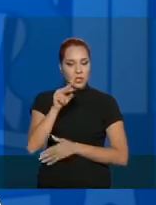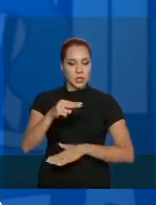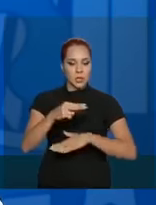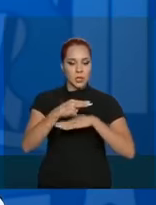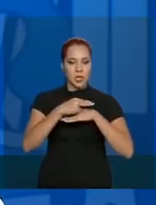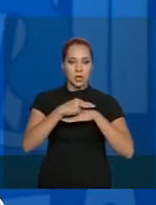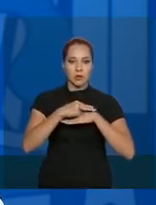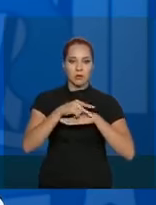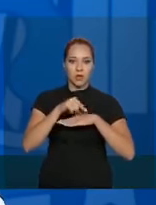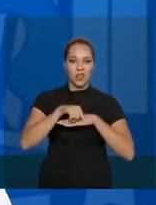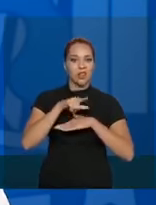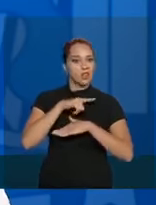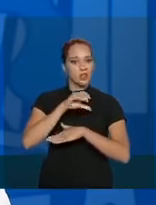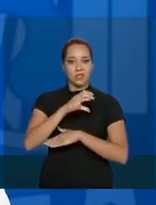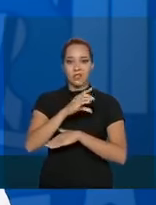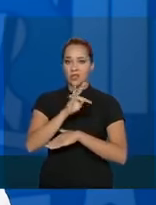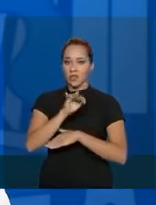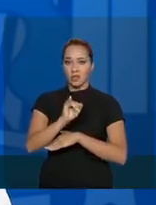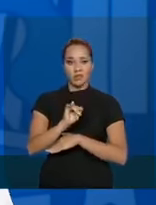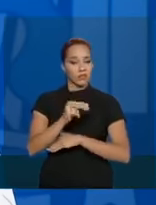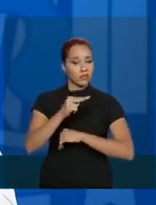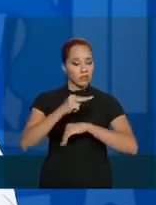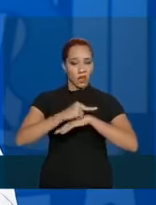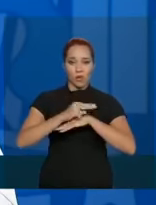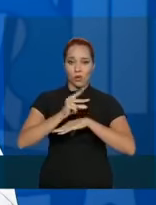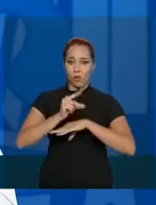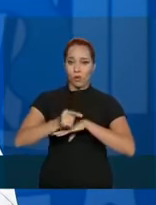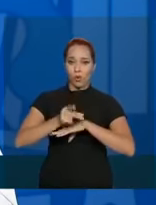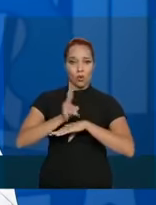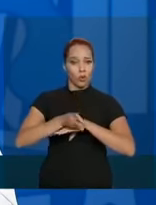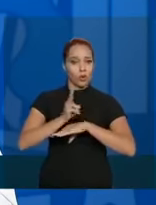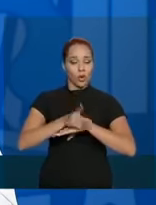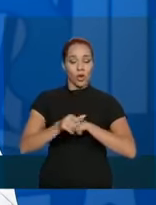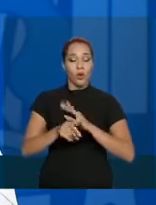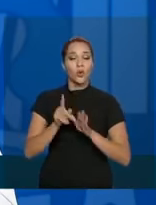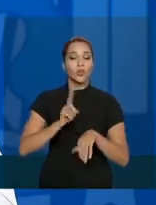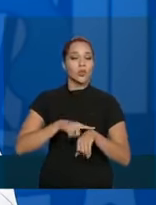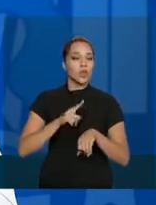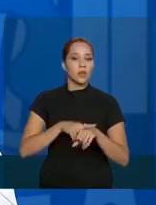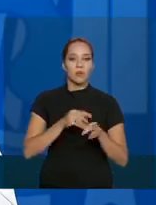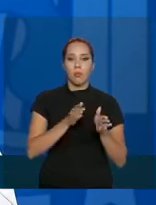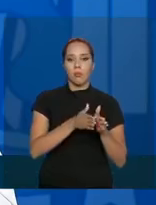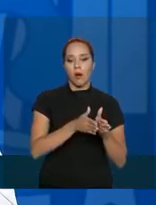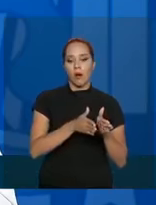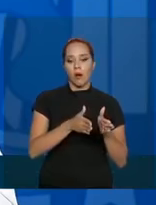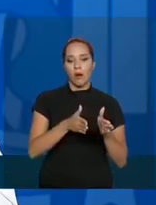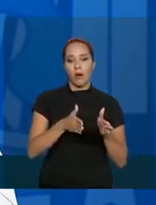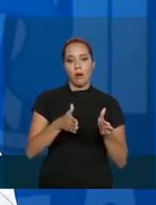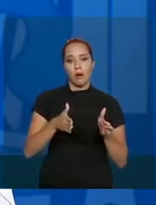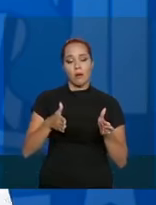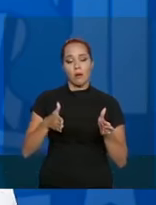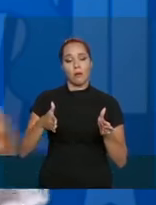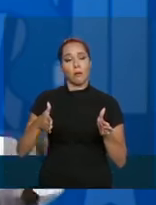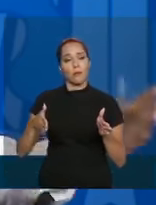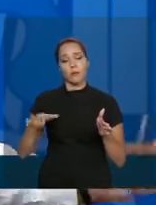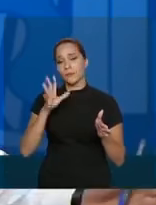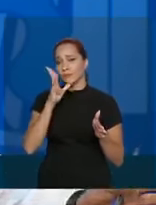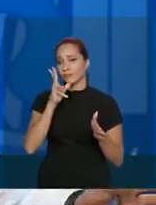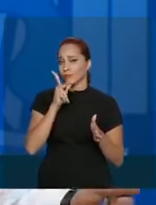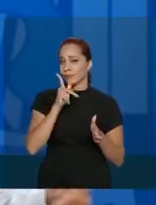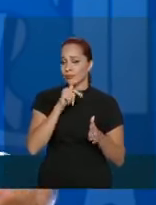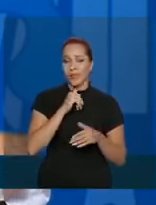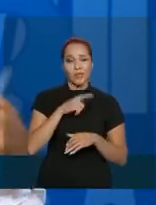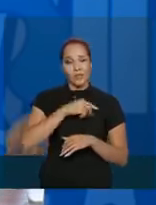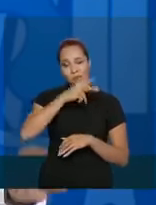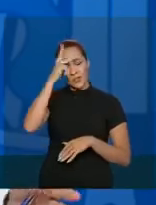está no CTI. Ela está lá. O tempo médio de permanência é muito longo. Então, eu tenho pacientes